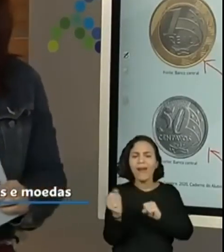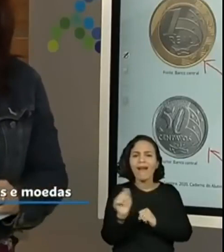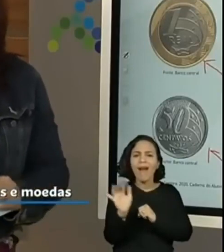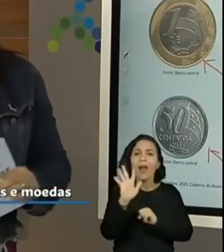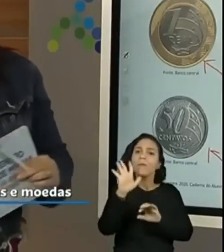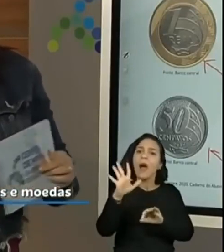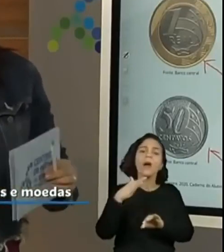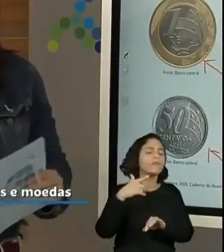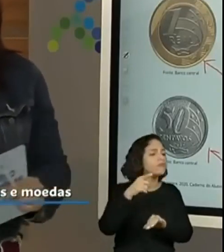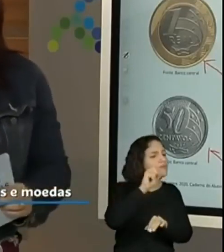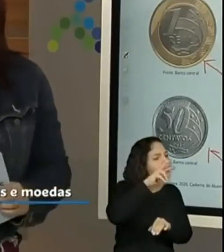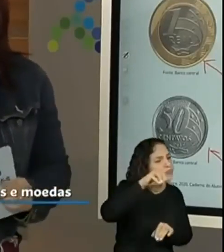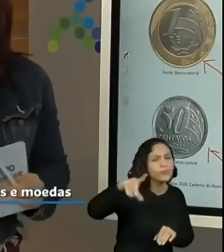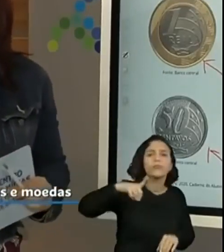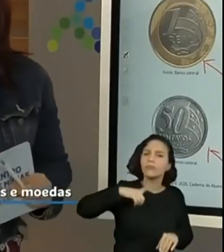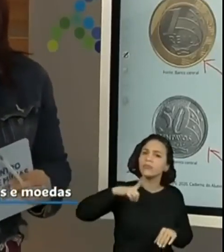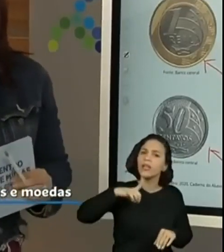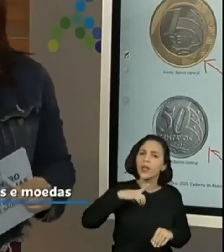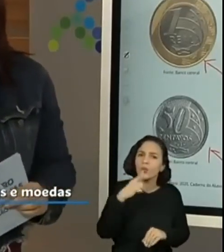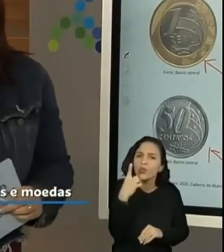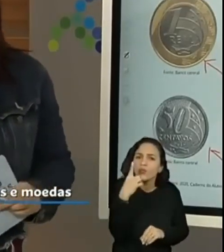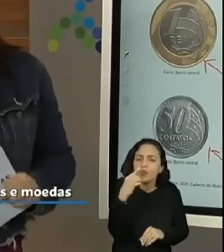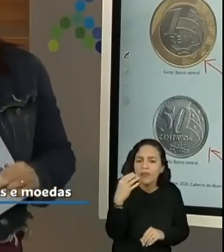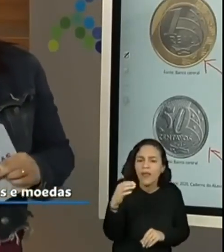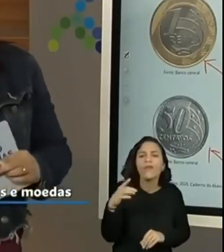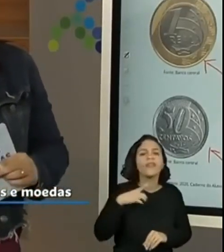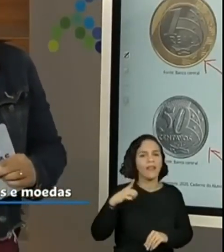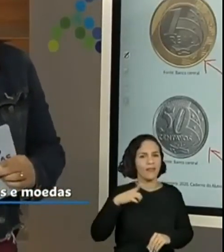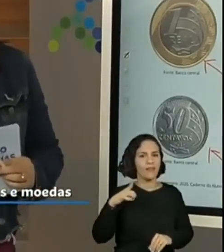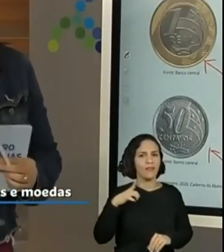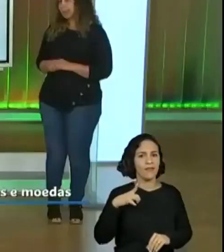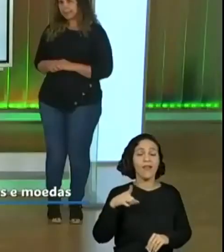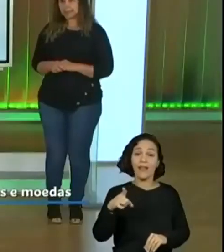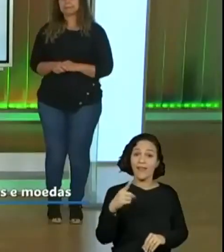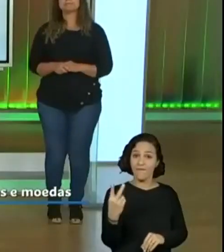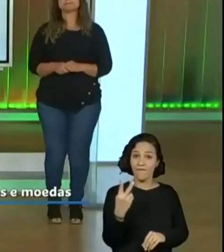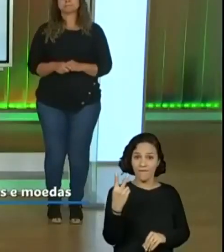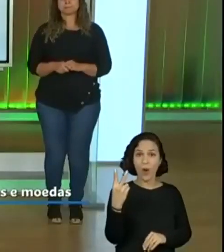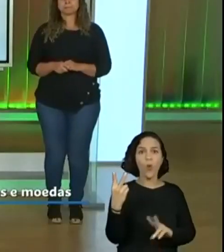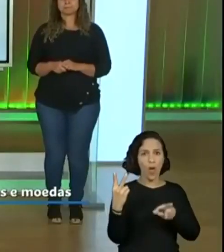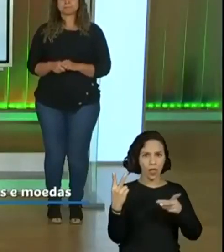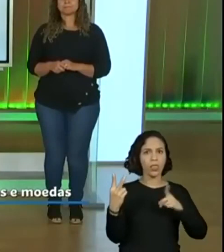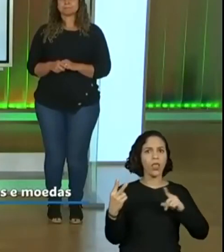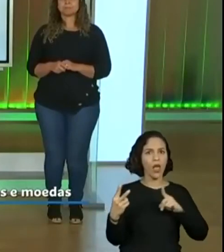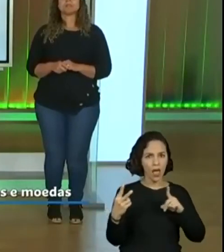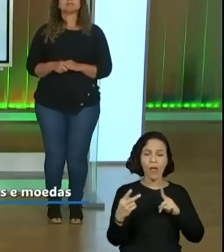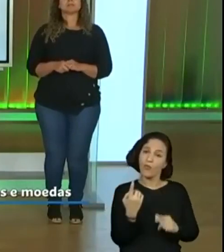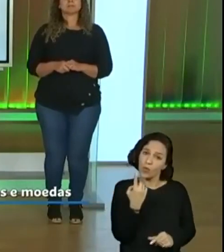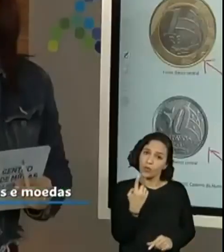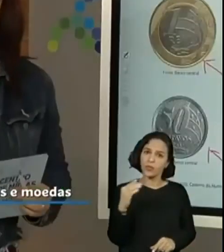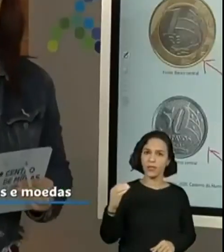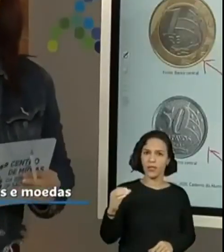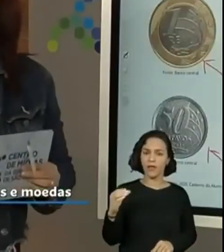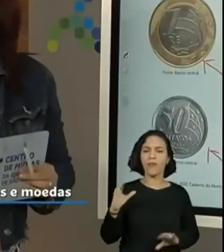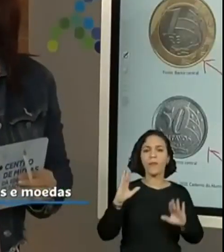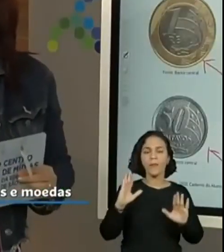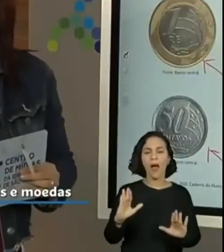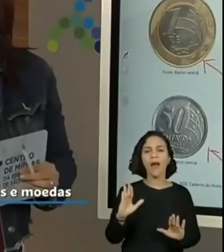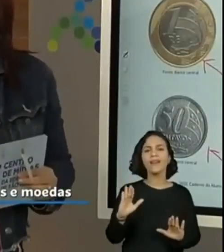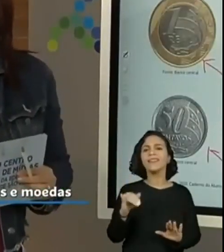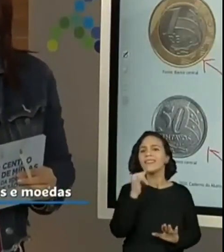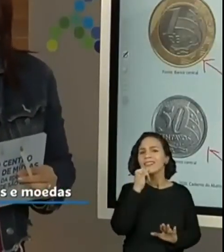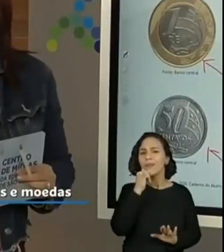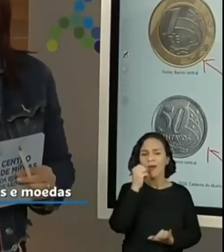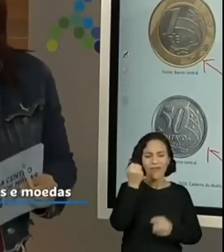centavo circulando aí pelo mercado. Então... Elas têm valor ainda, né? Elas valor, elas valem um centavo. Mas o preço de